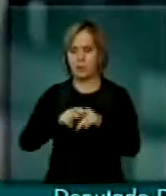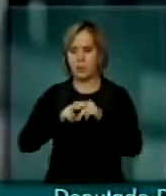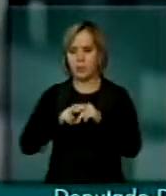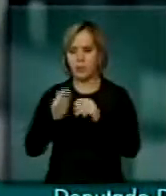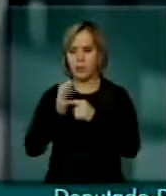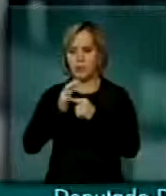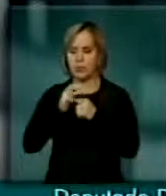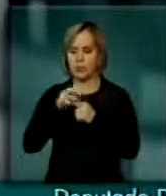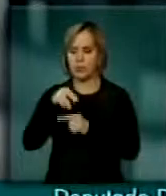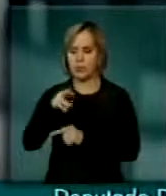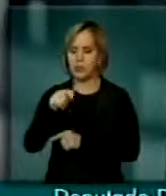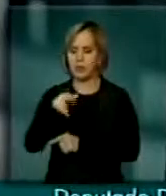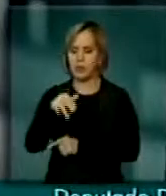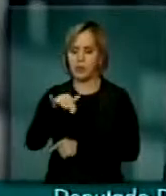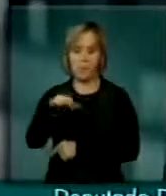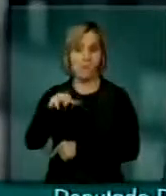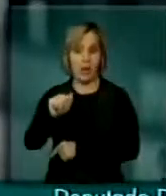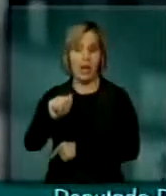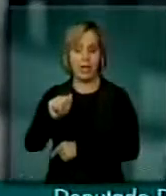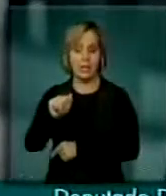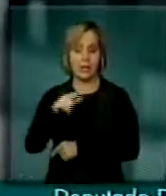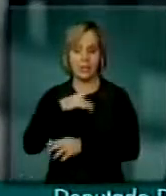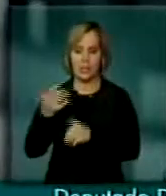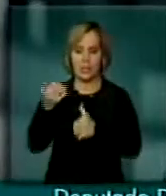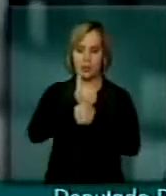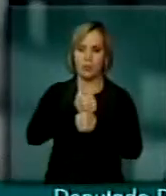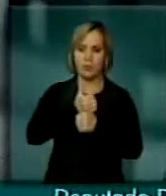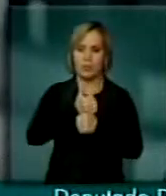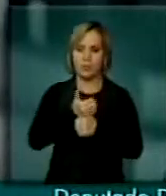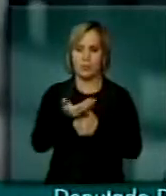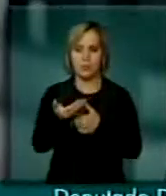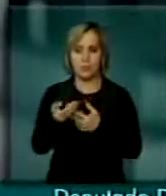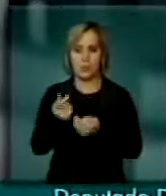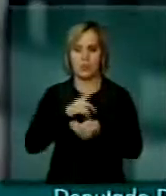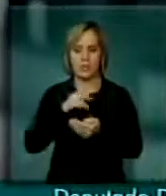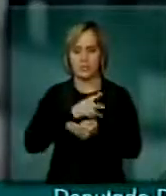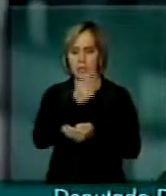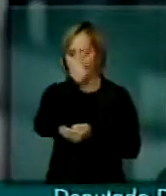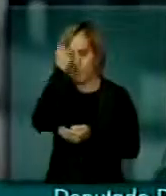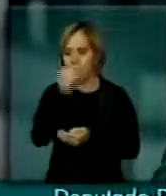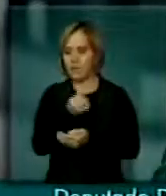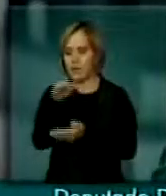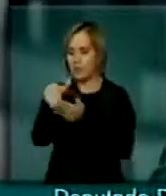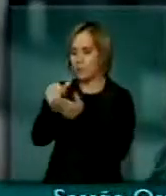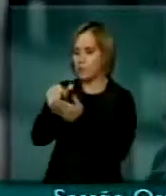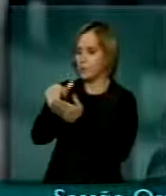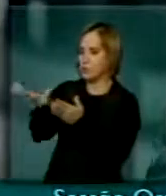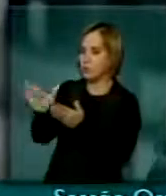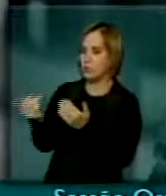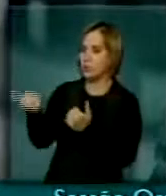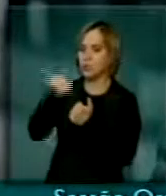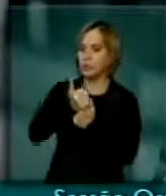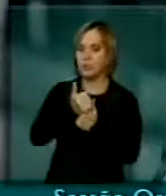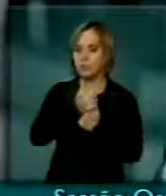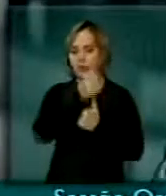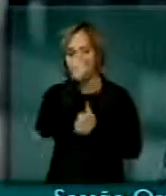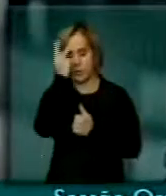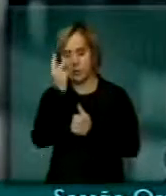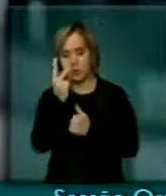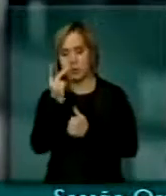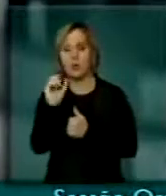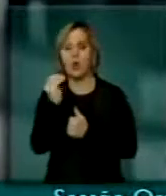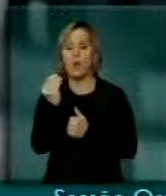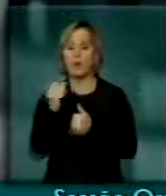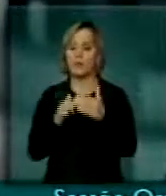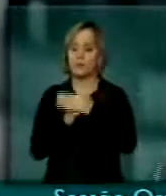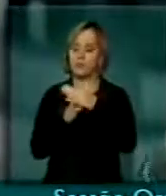máquina, que é doloroso, que doloroso, que desemprega e o empregador querendo uma produção bem